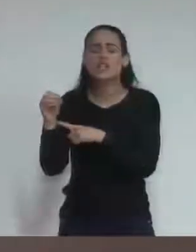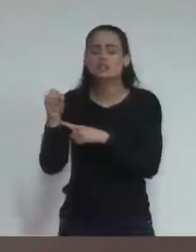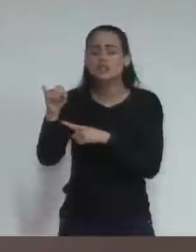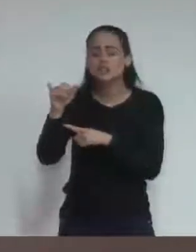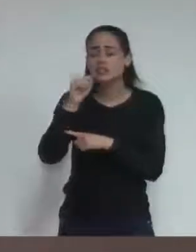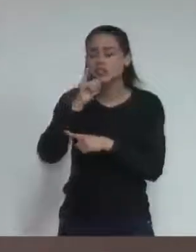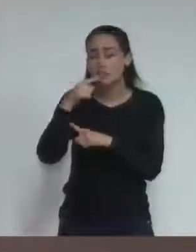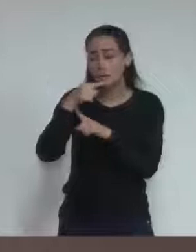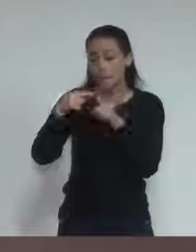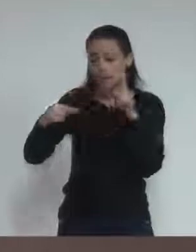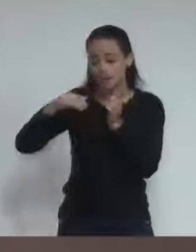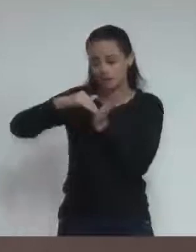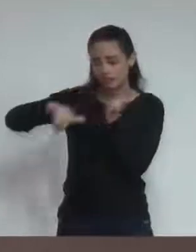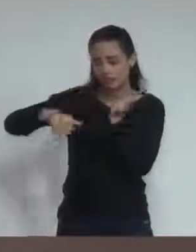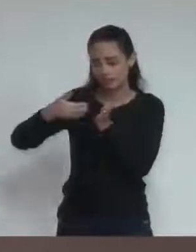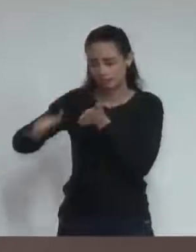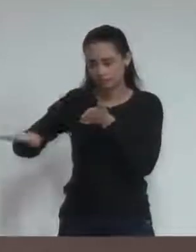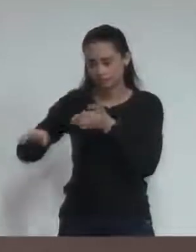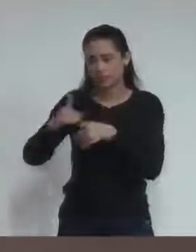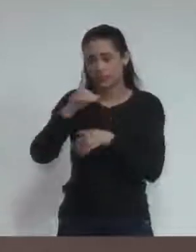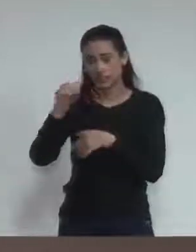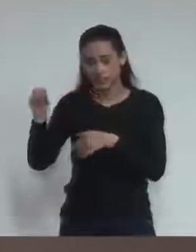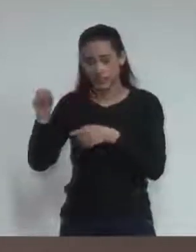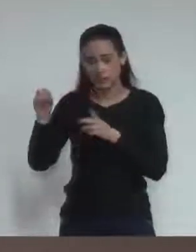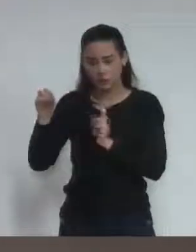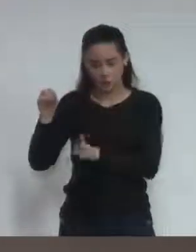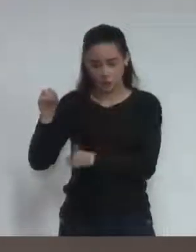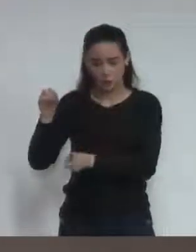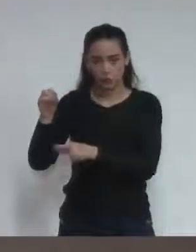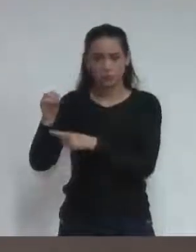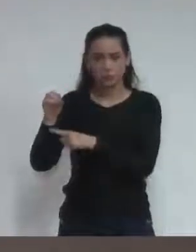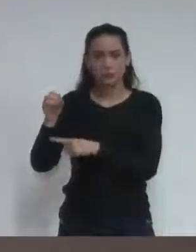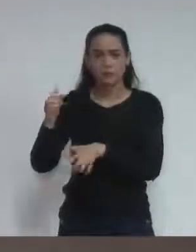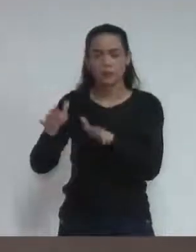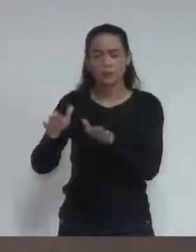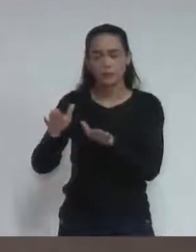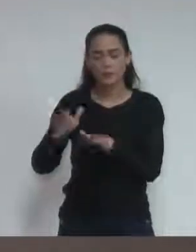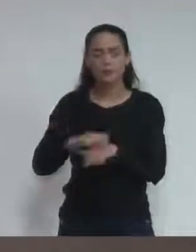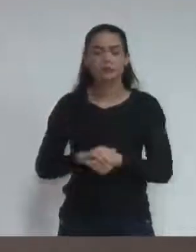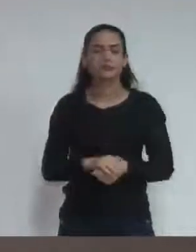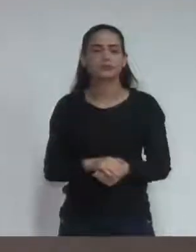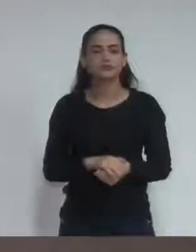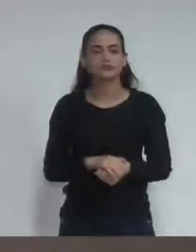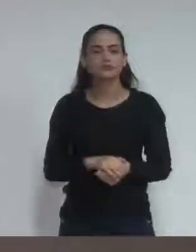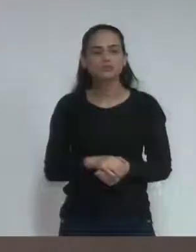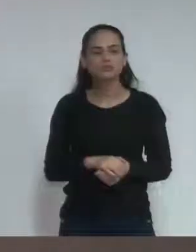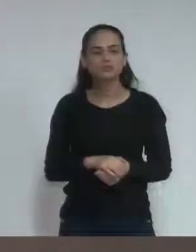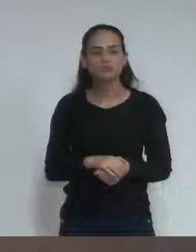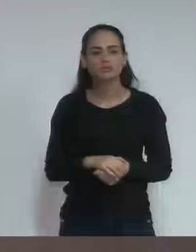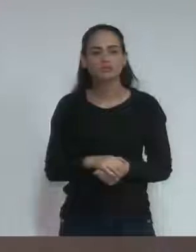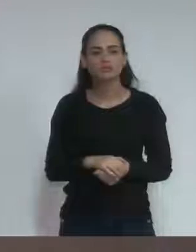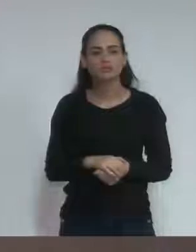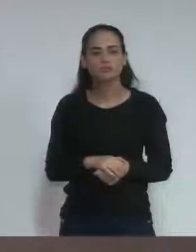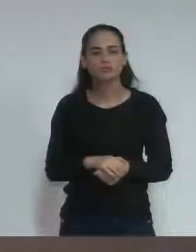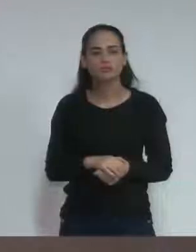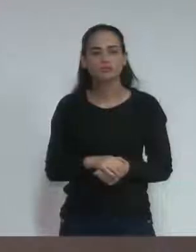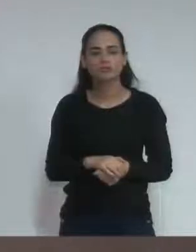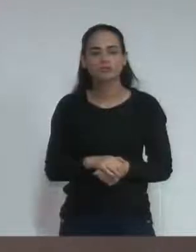metade, aí daria a monta de mais ou menos uns 30